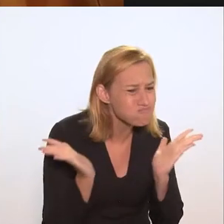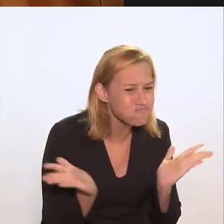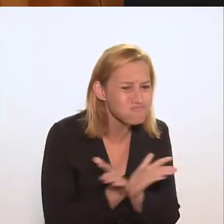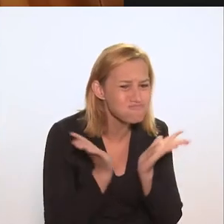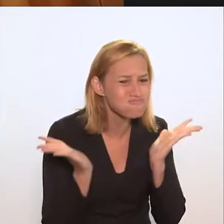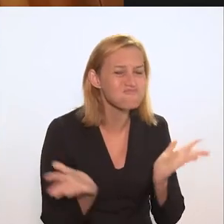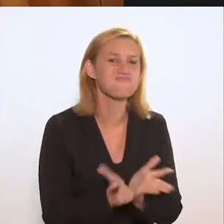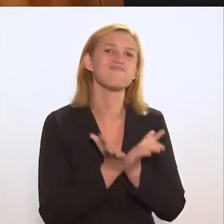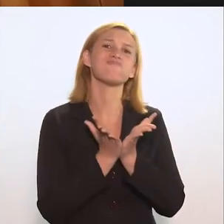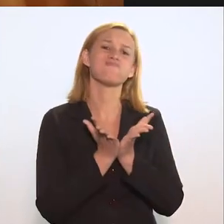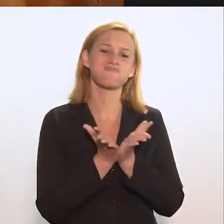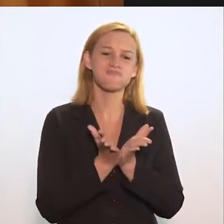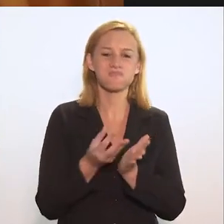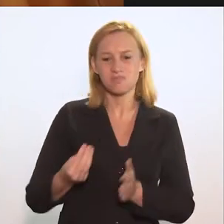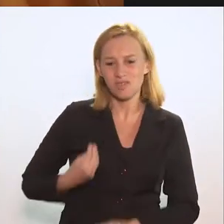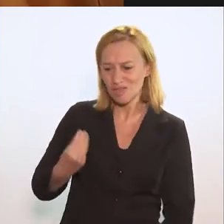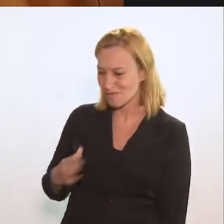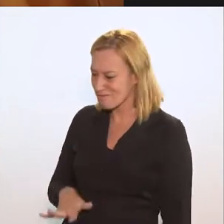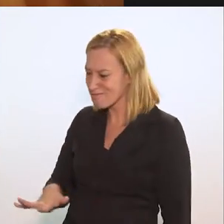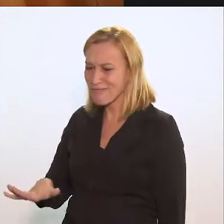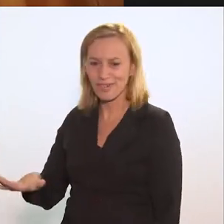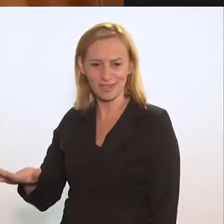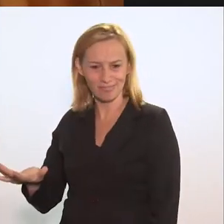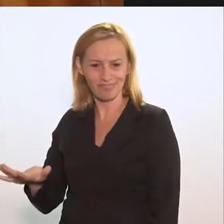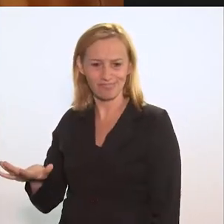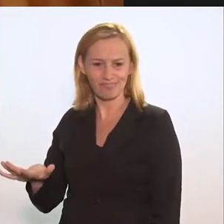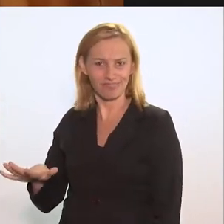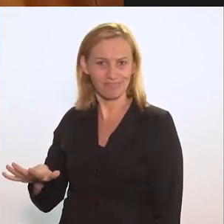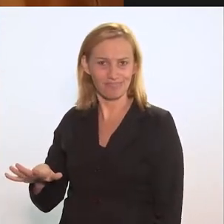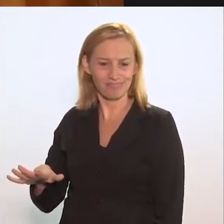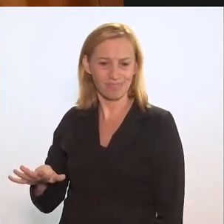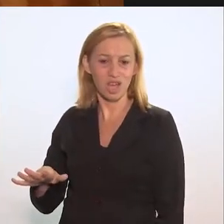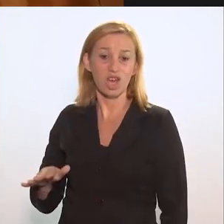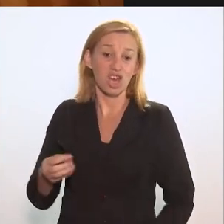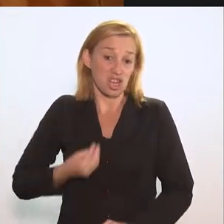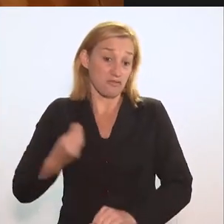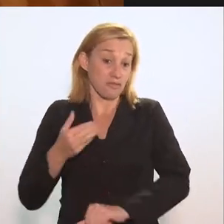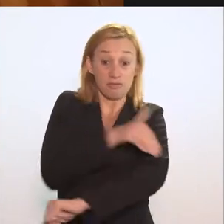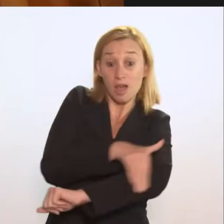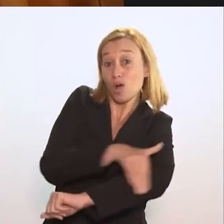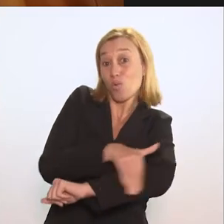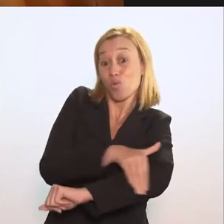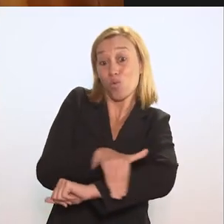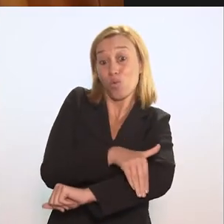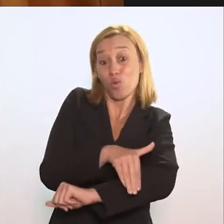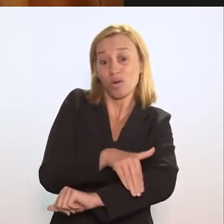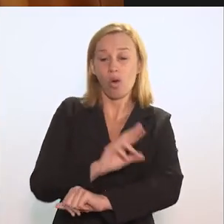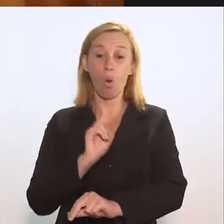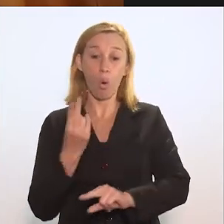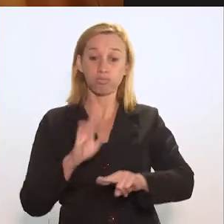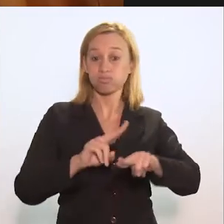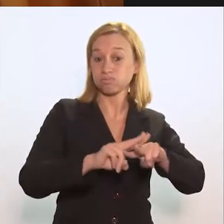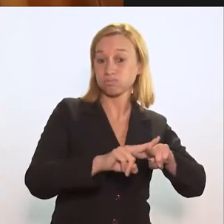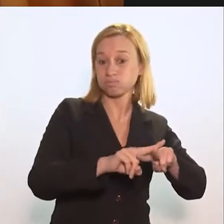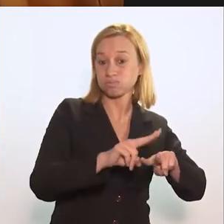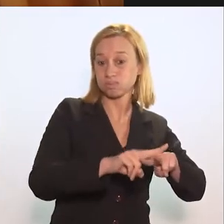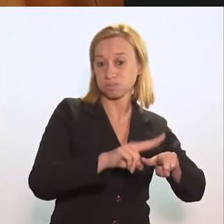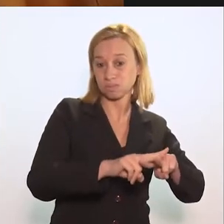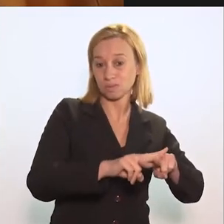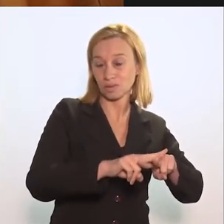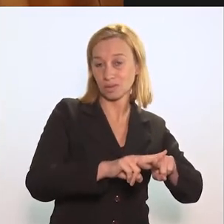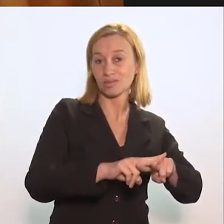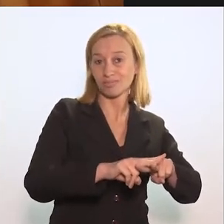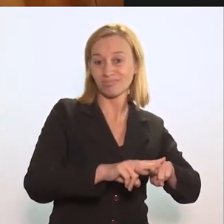populações que vivem em situações de favelas, de periferias, população em situação de rua, a população